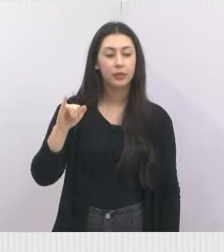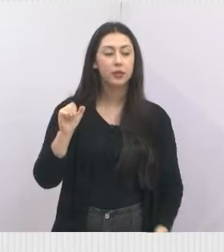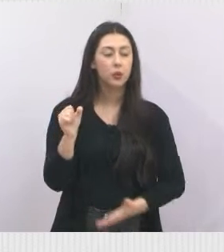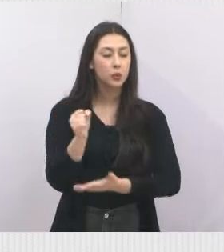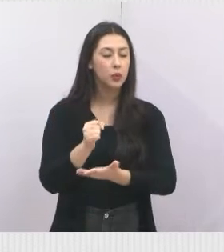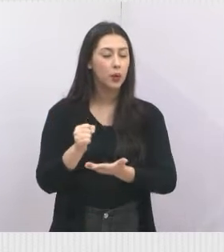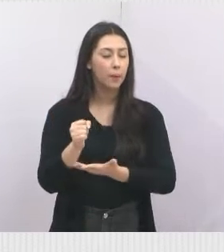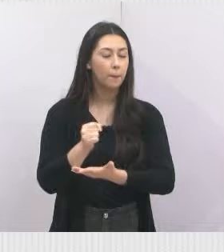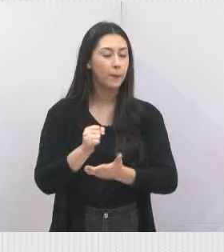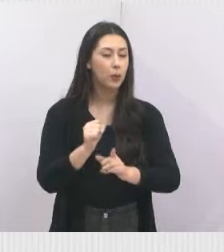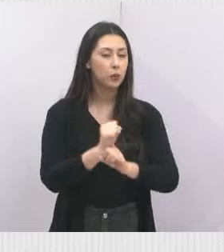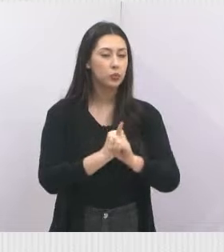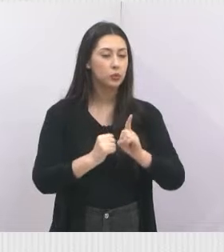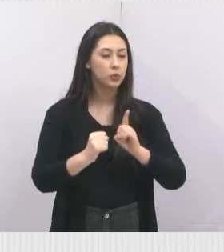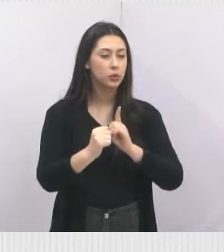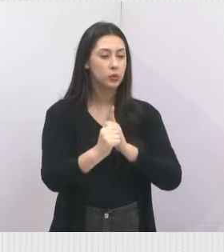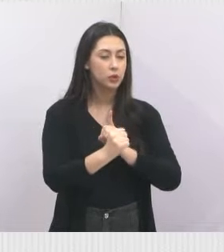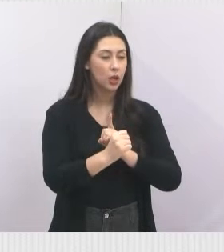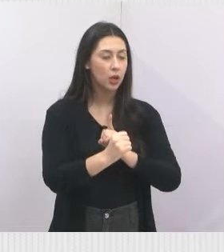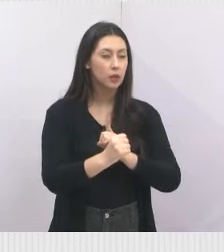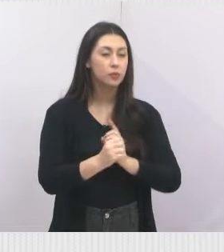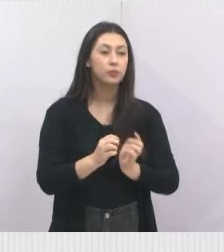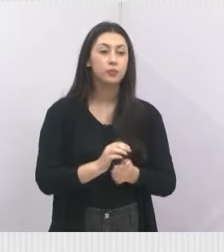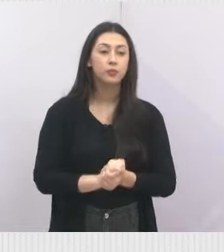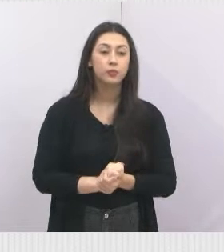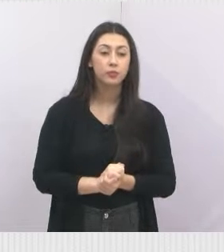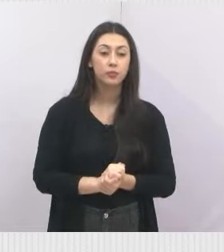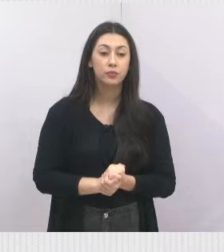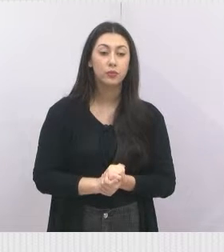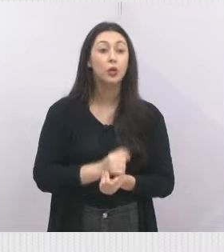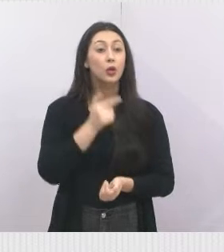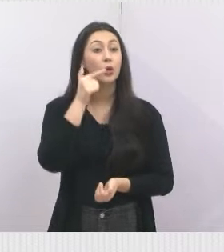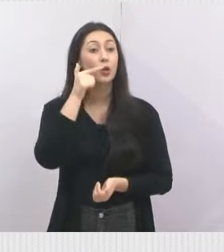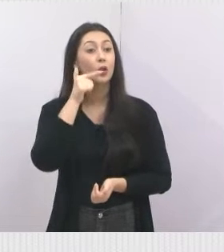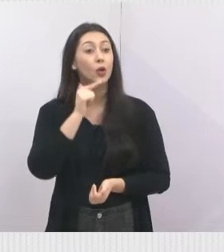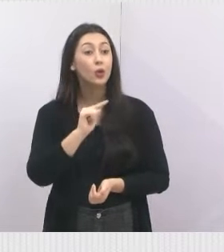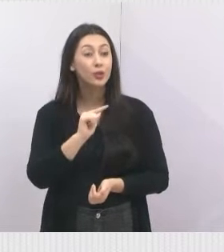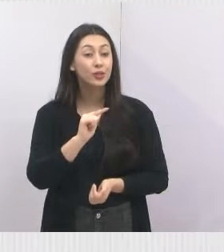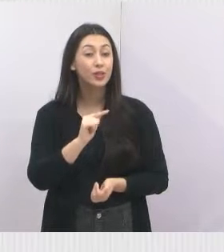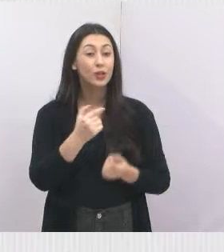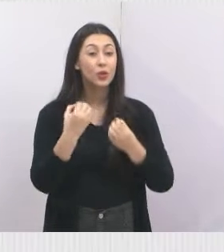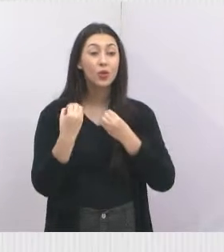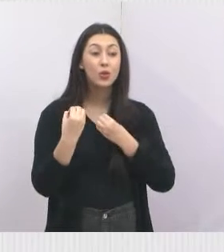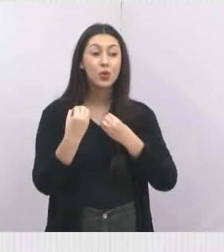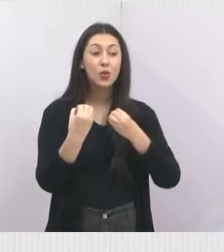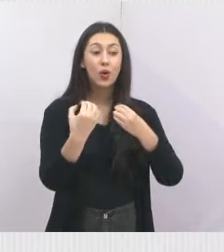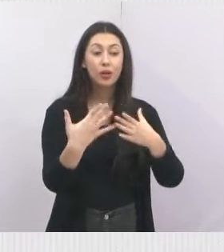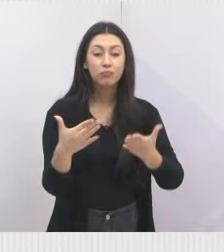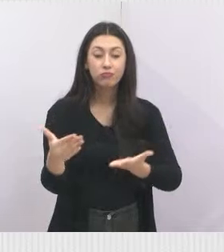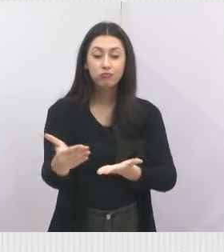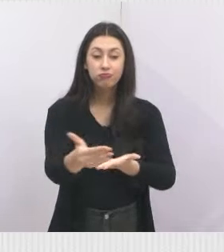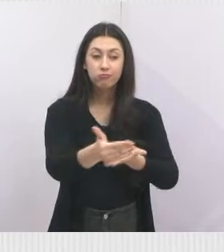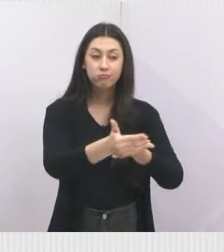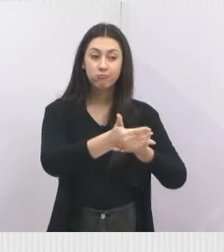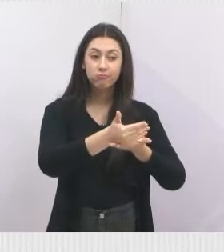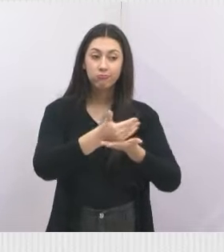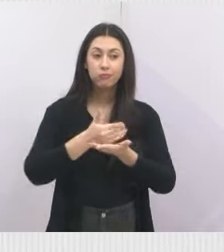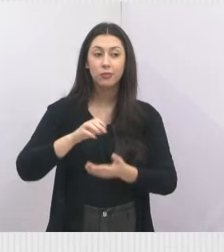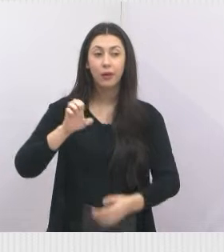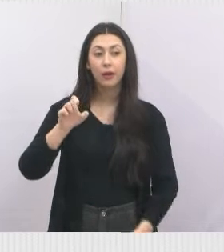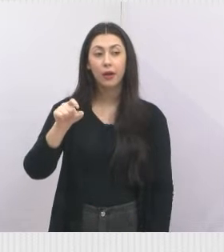Social de Solidariedade, no qual o fundo recebeu toda a doação arrecadada na